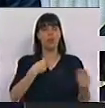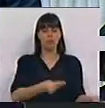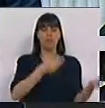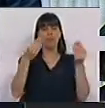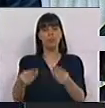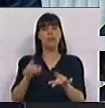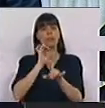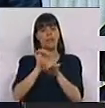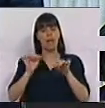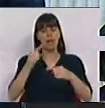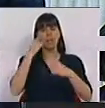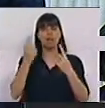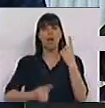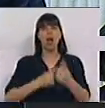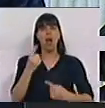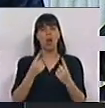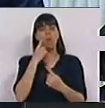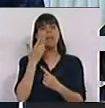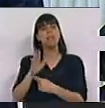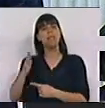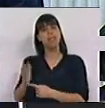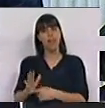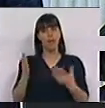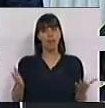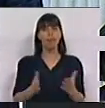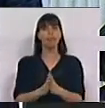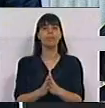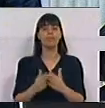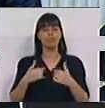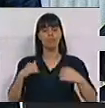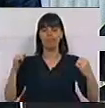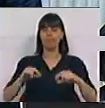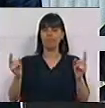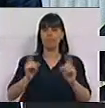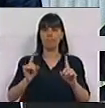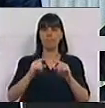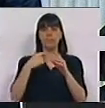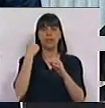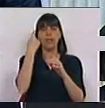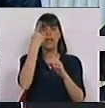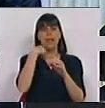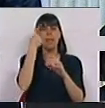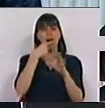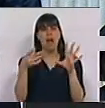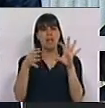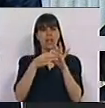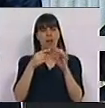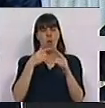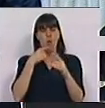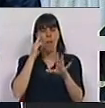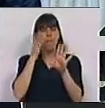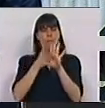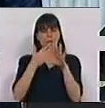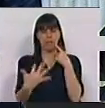e das quais aqui enunciamos algumas a título de exemplo. Não merece o nosso acordo a utilização de imagens de desproporcionada violência